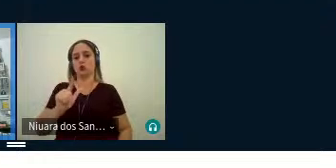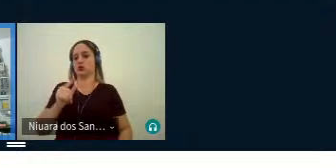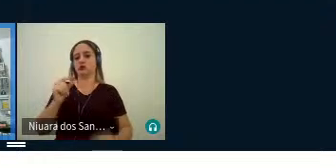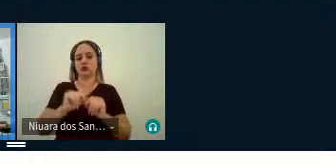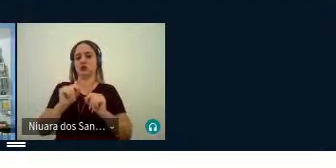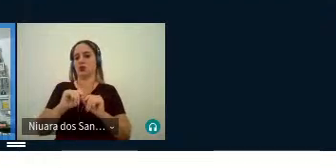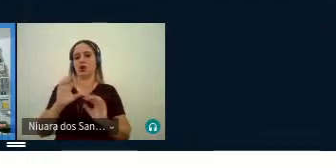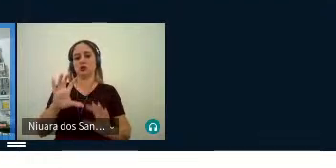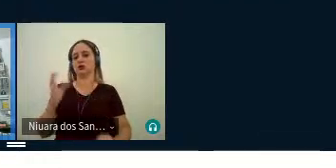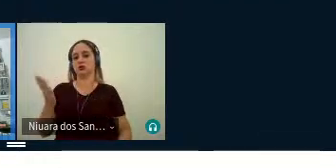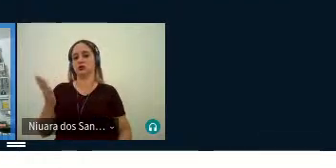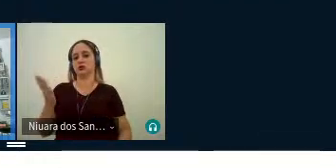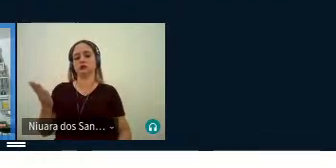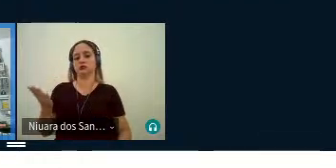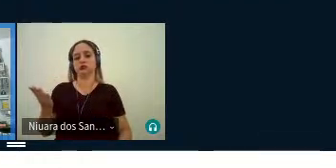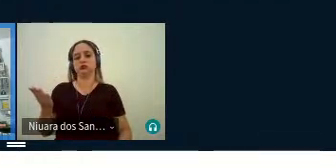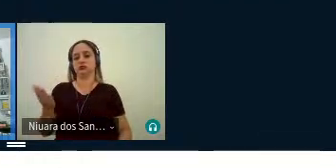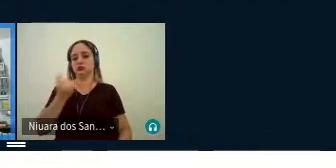desse,